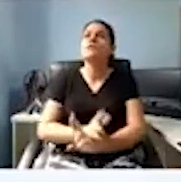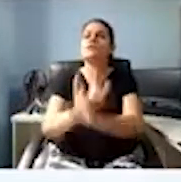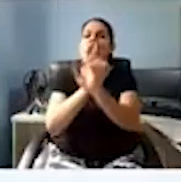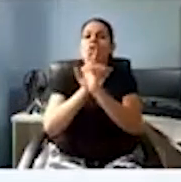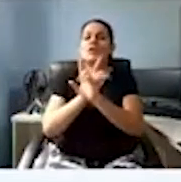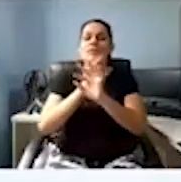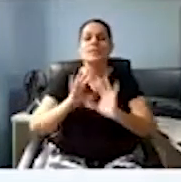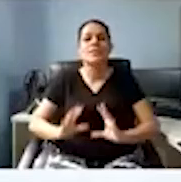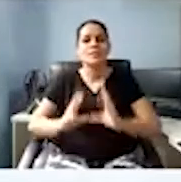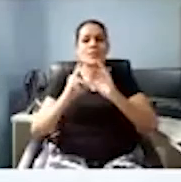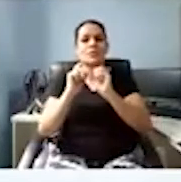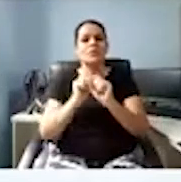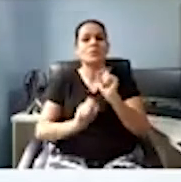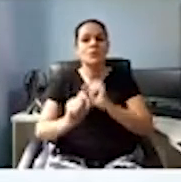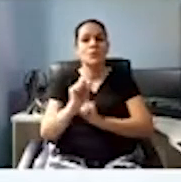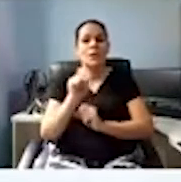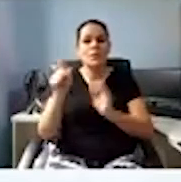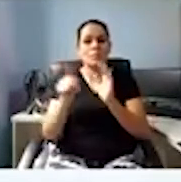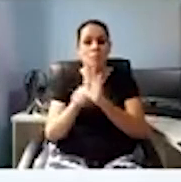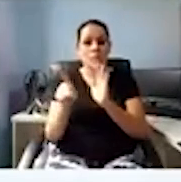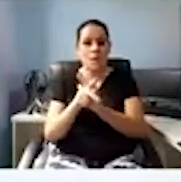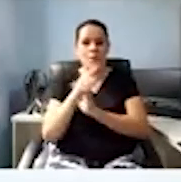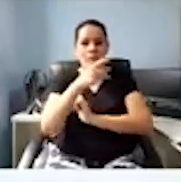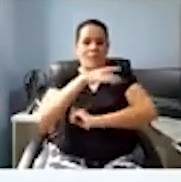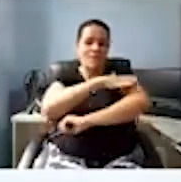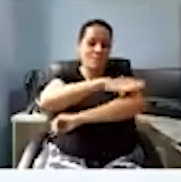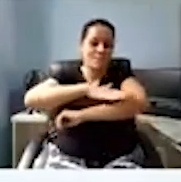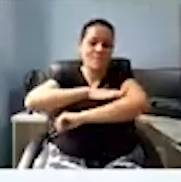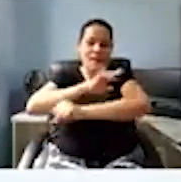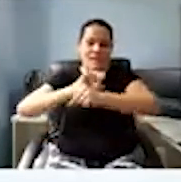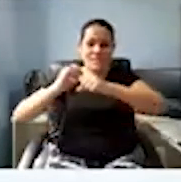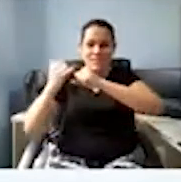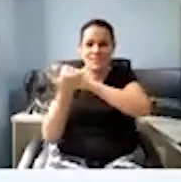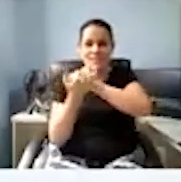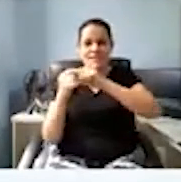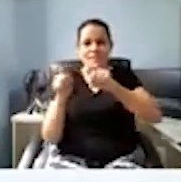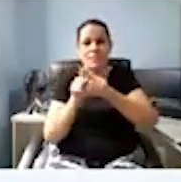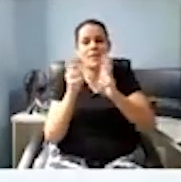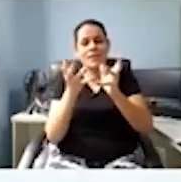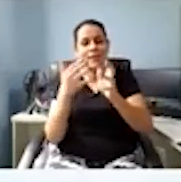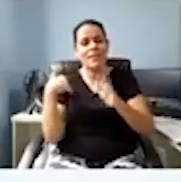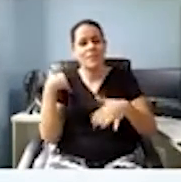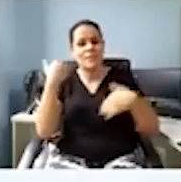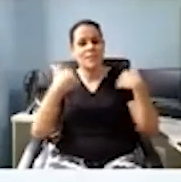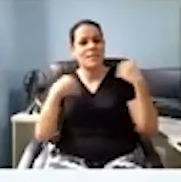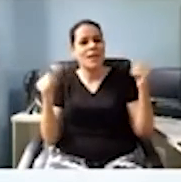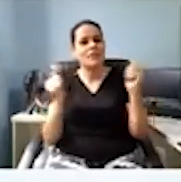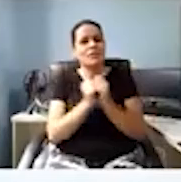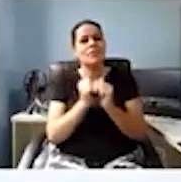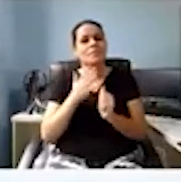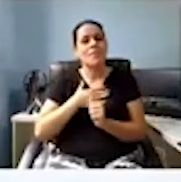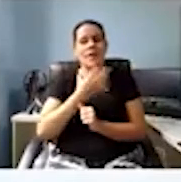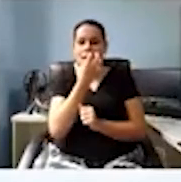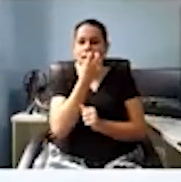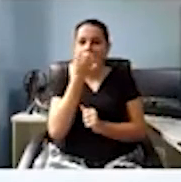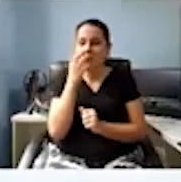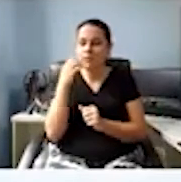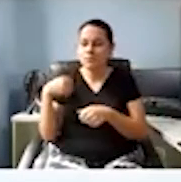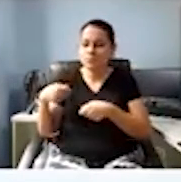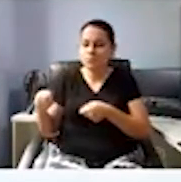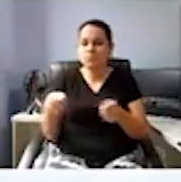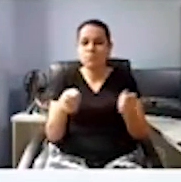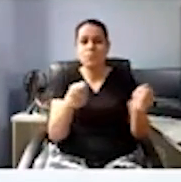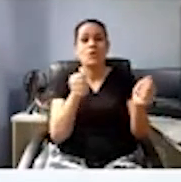aí no parque de São José dos Pinhais, passear com os meus pets e sabendo que eles estarão